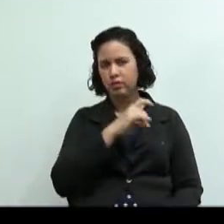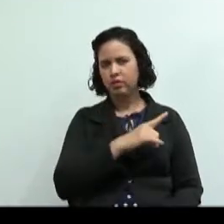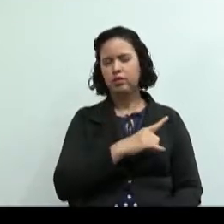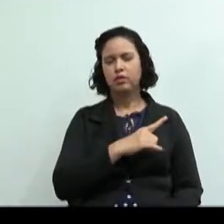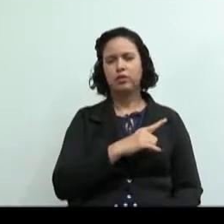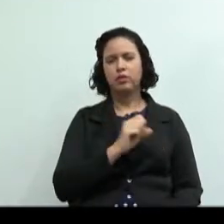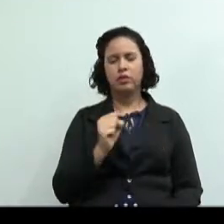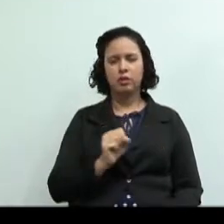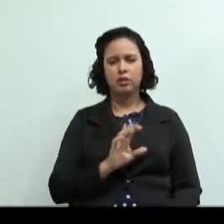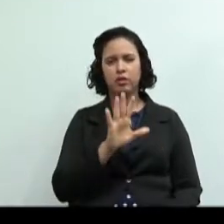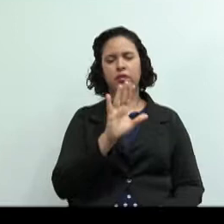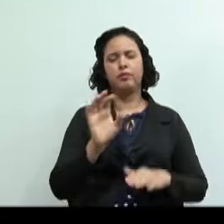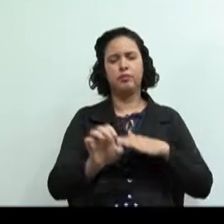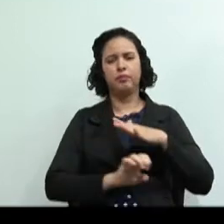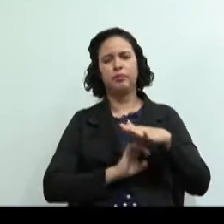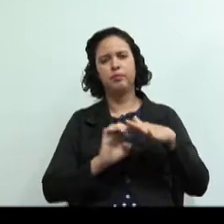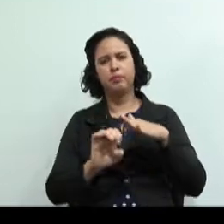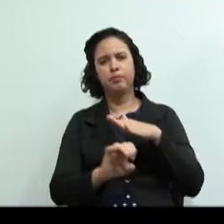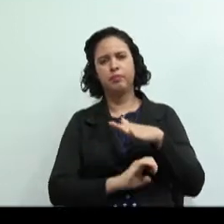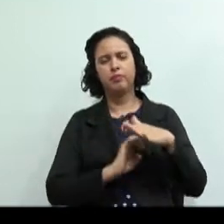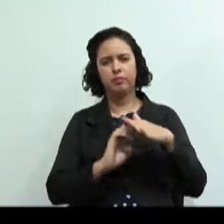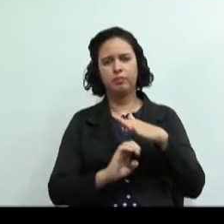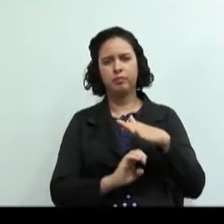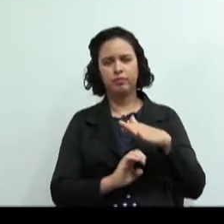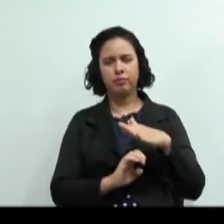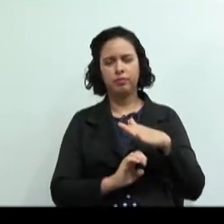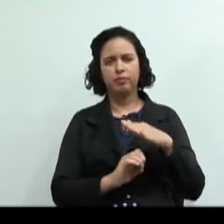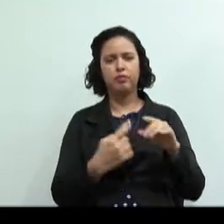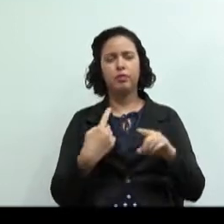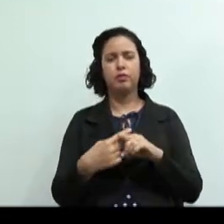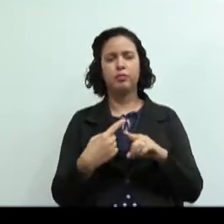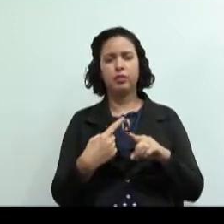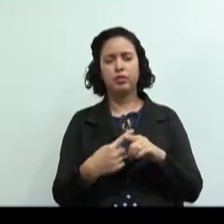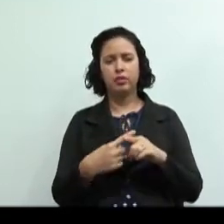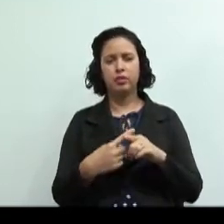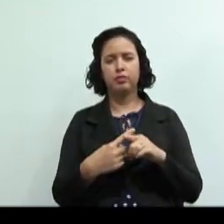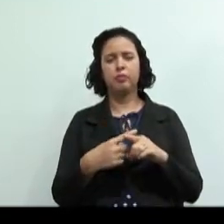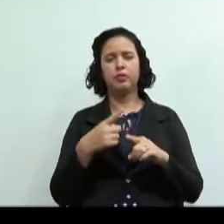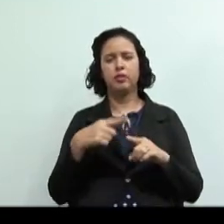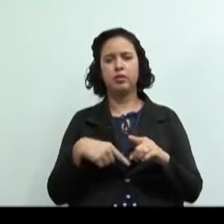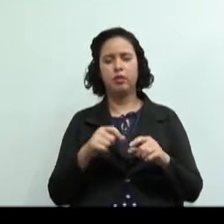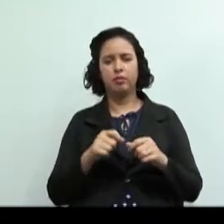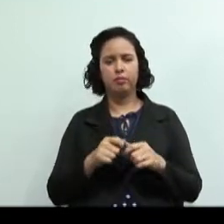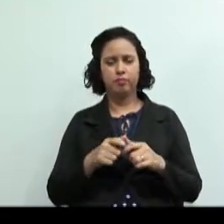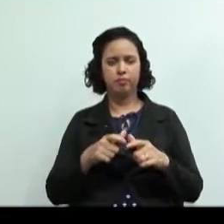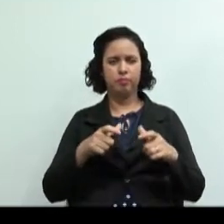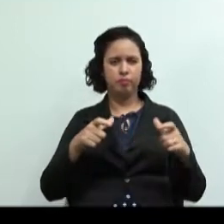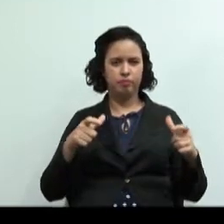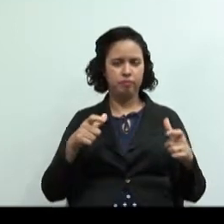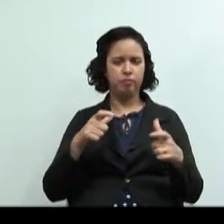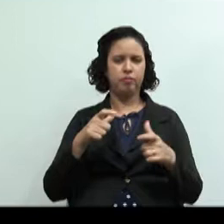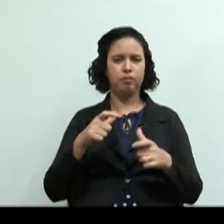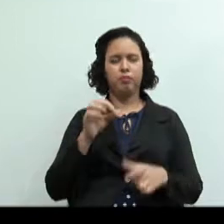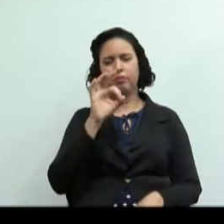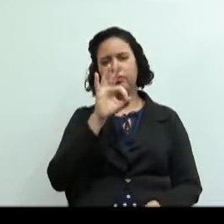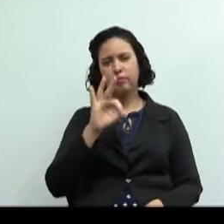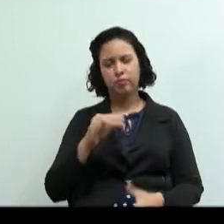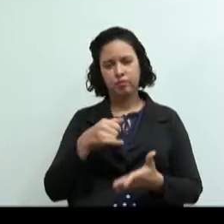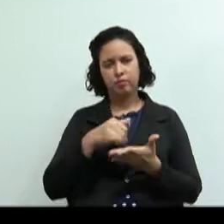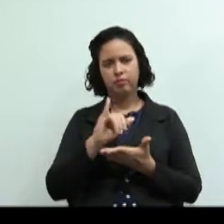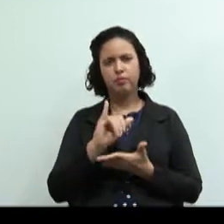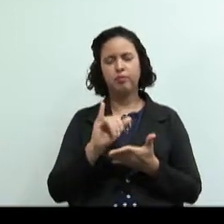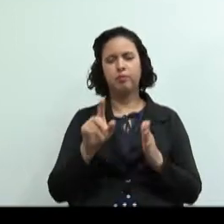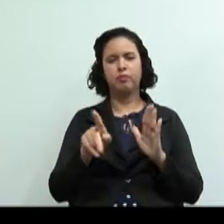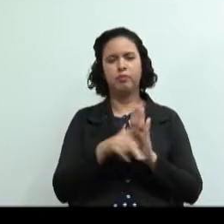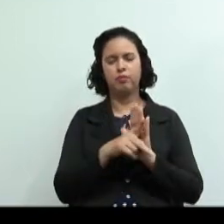mais cara para as empresas devido ao alto custo dos encargos trabalhistas por